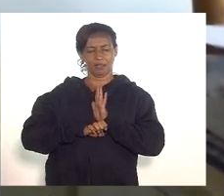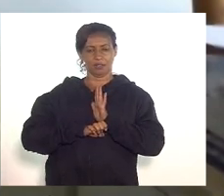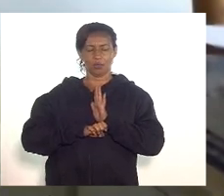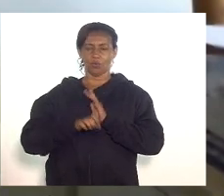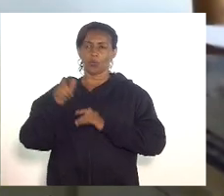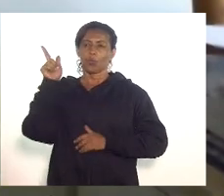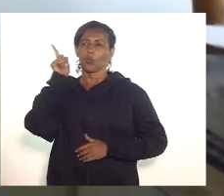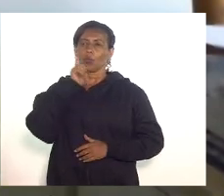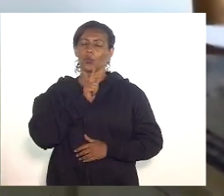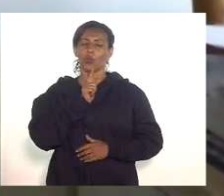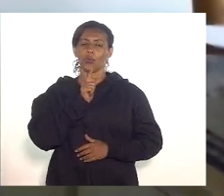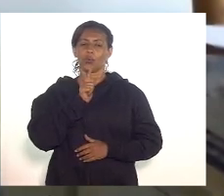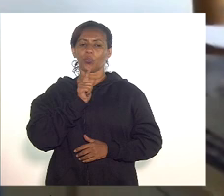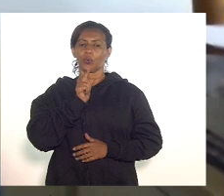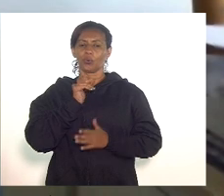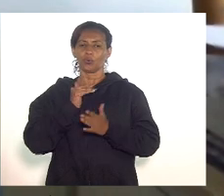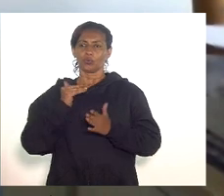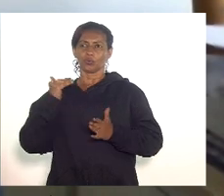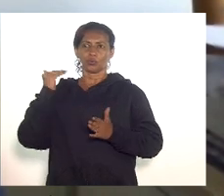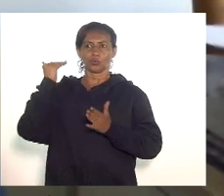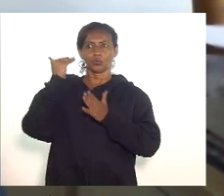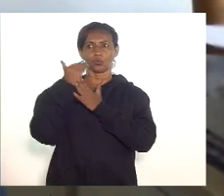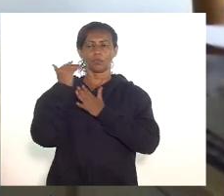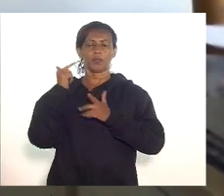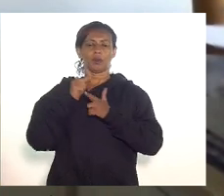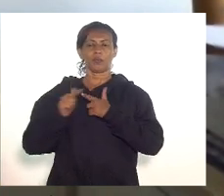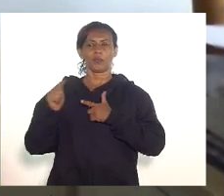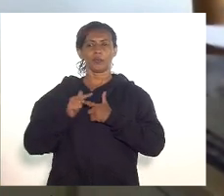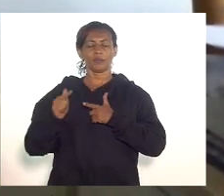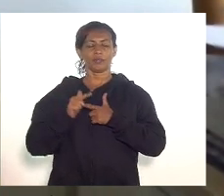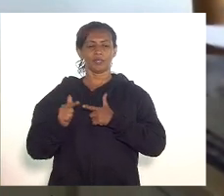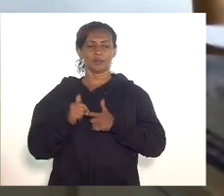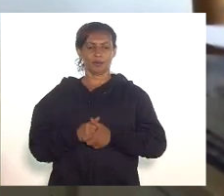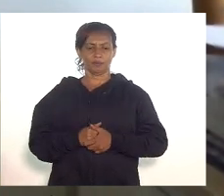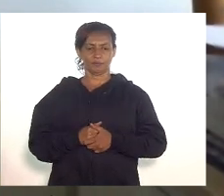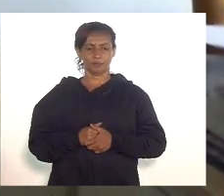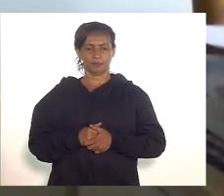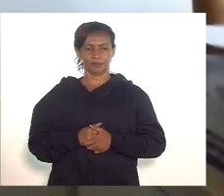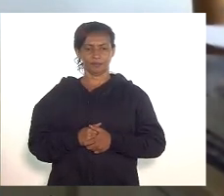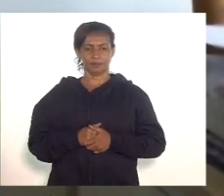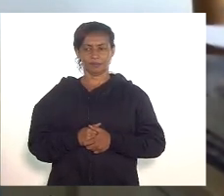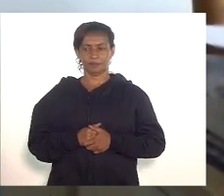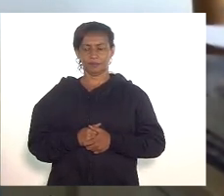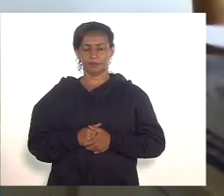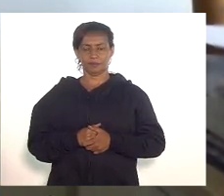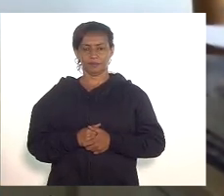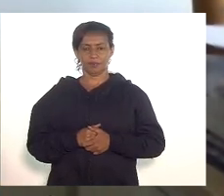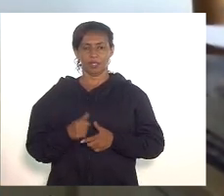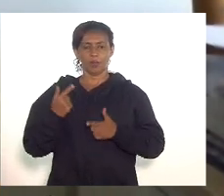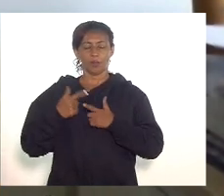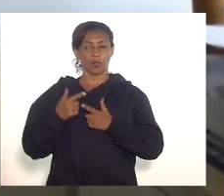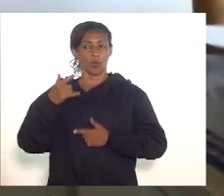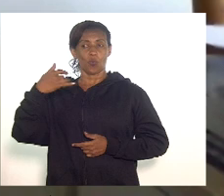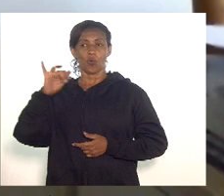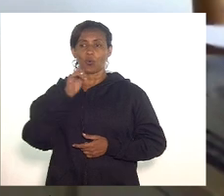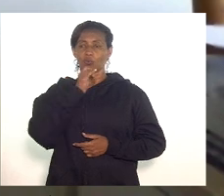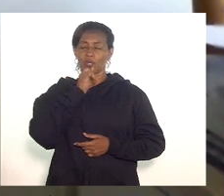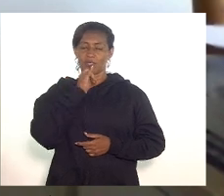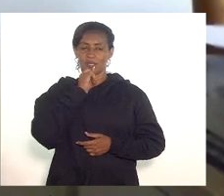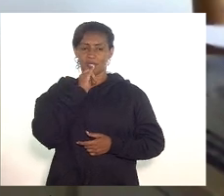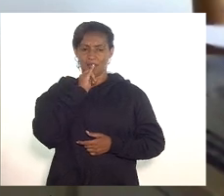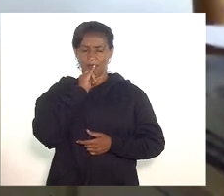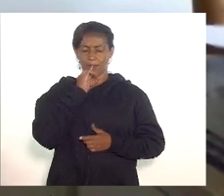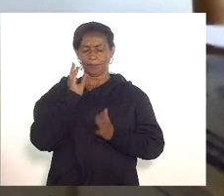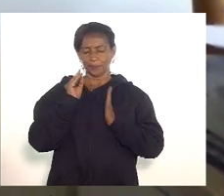conseguirão superar o problema porque vou dar um outro exemplo saiu de